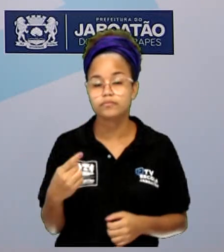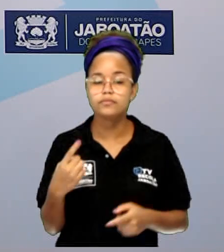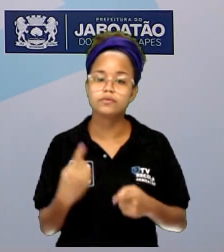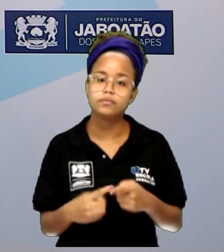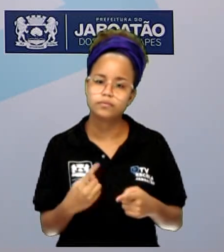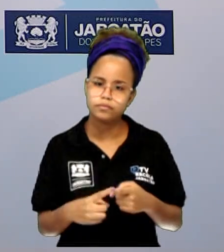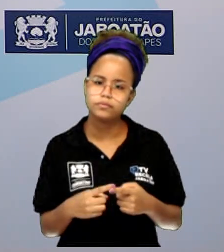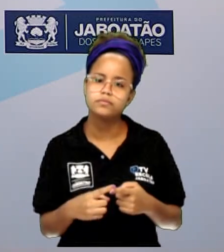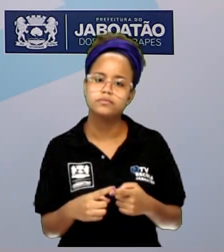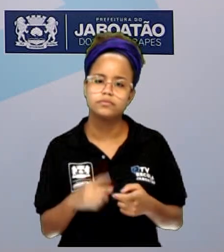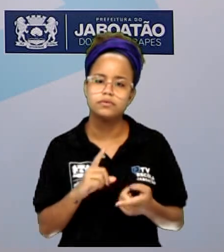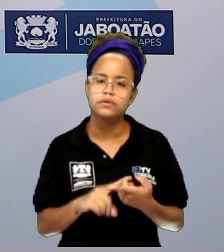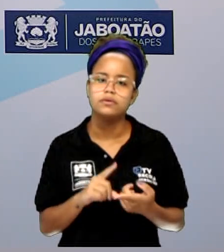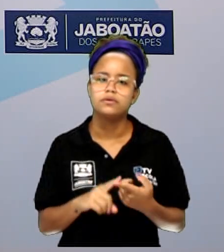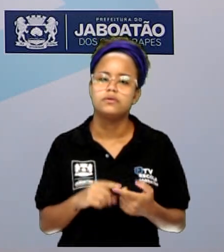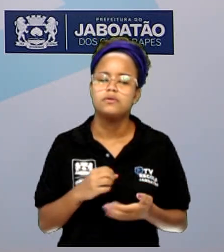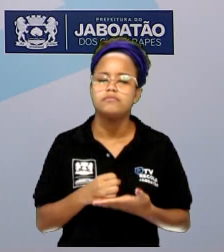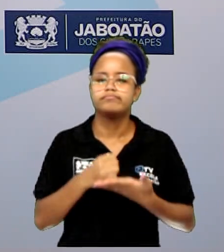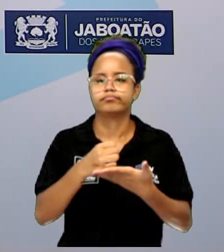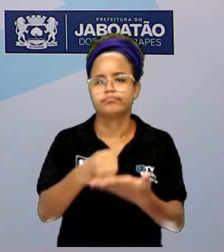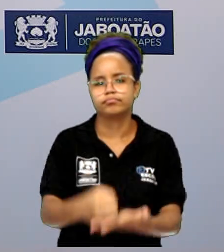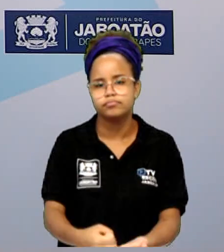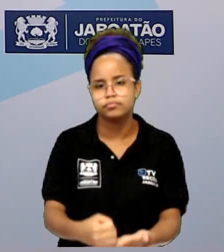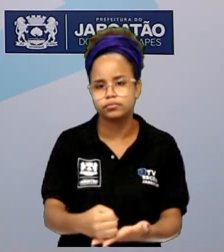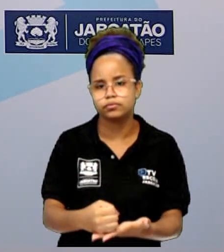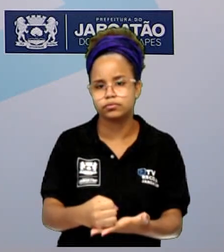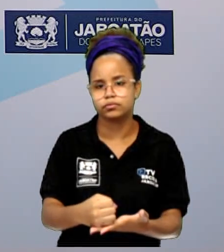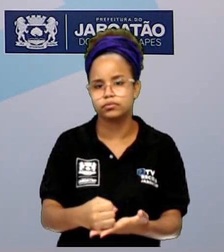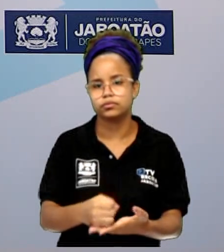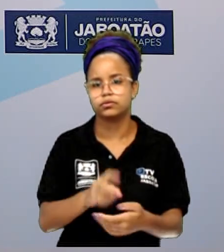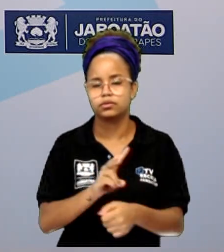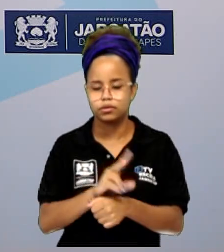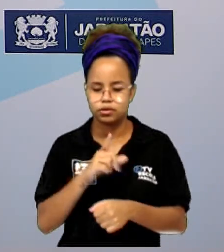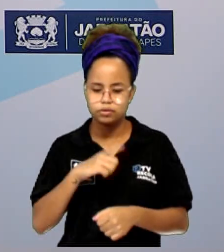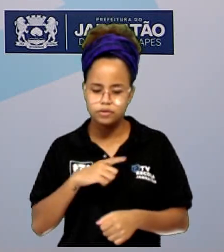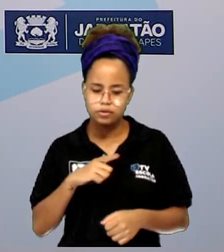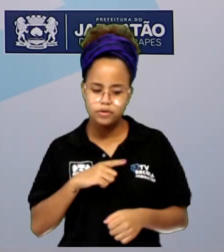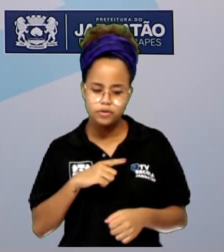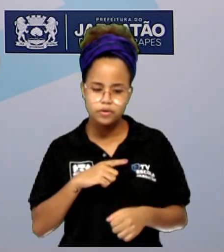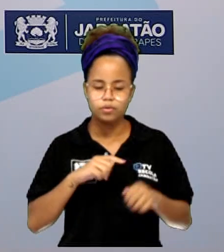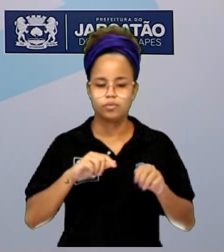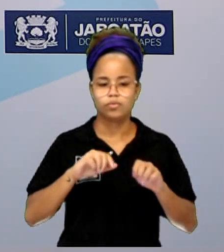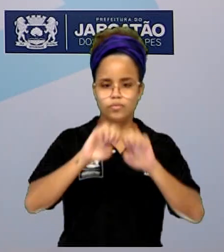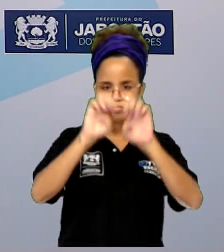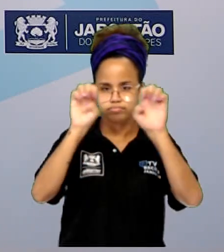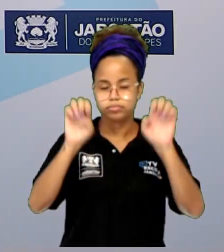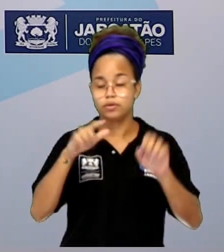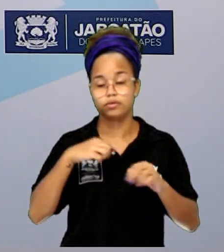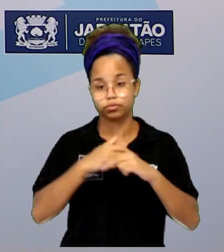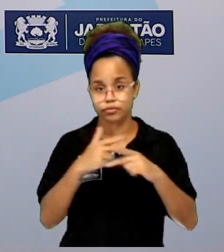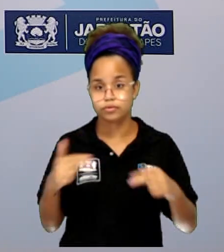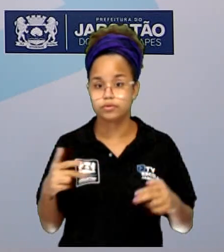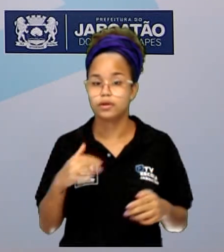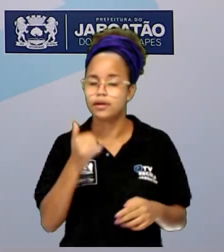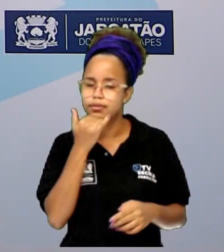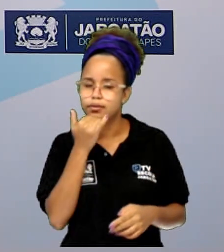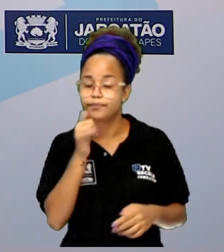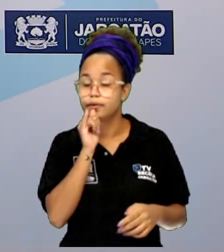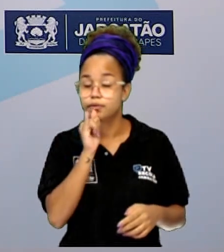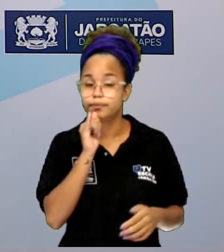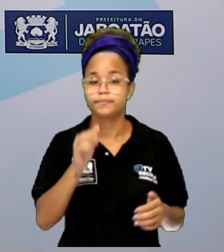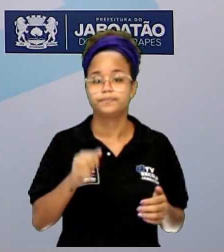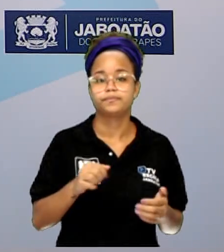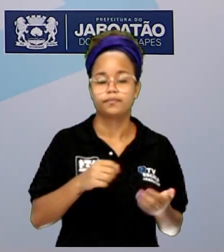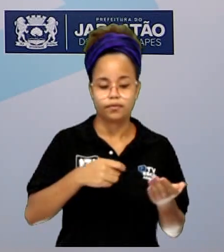também ele vai ajudar a manter o seu equipamento, né? A sua geladeira, o seu celular que está carregando ali, o seu